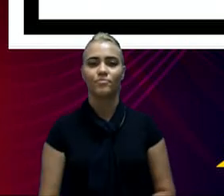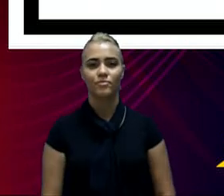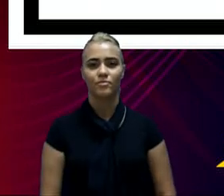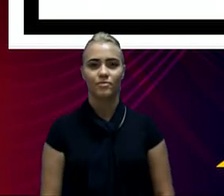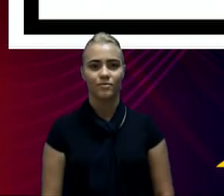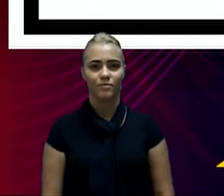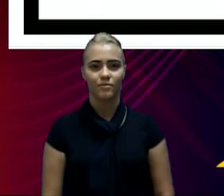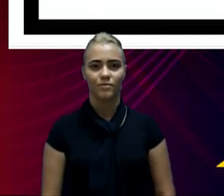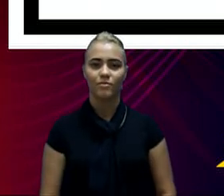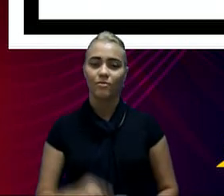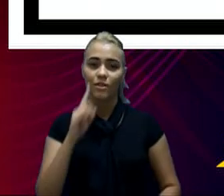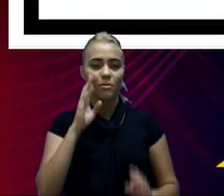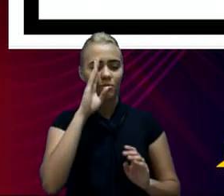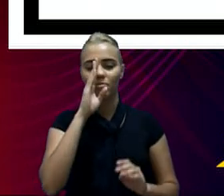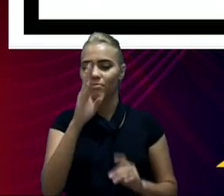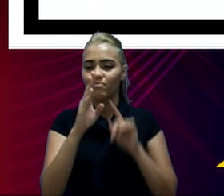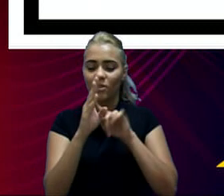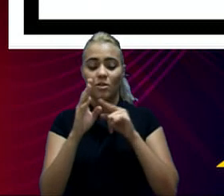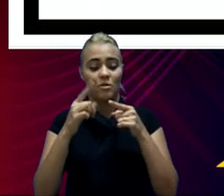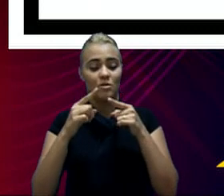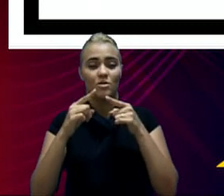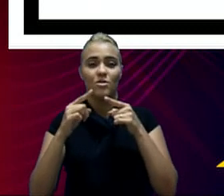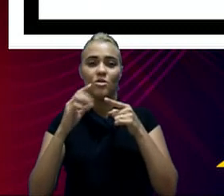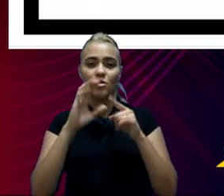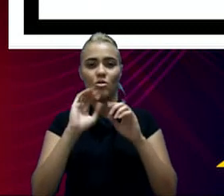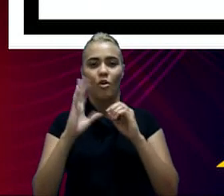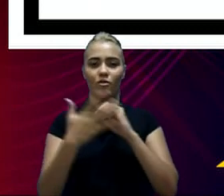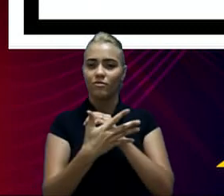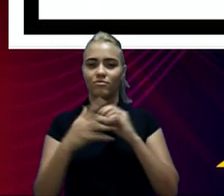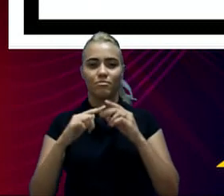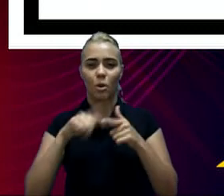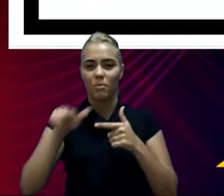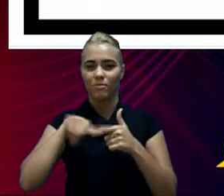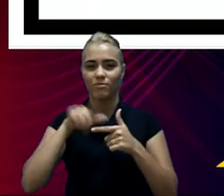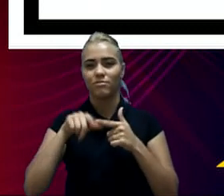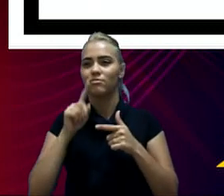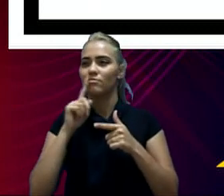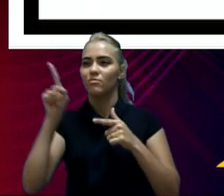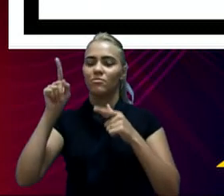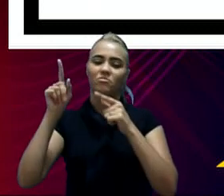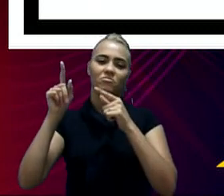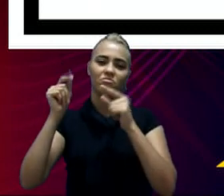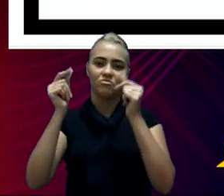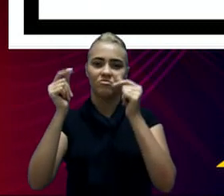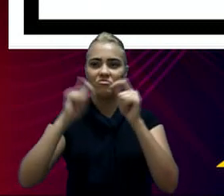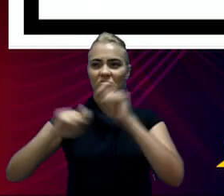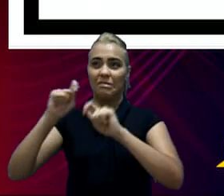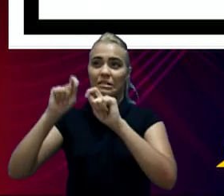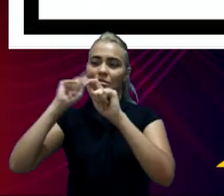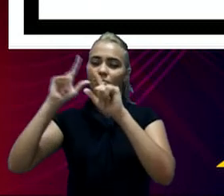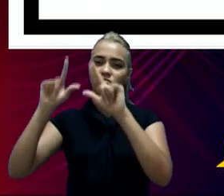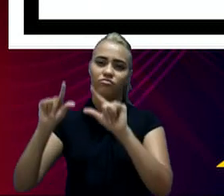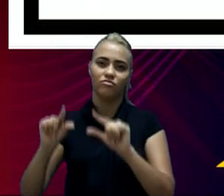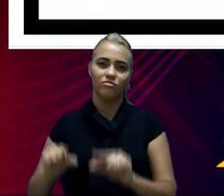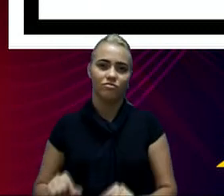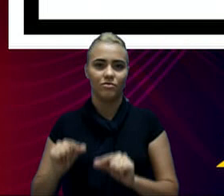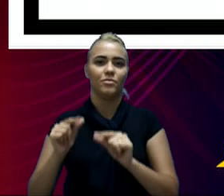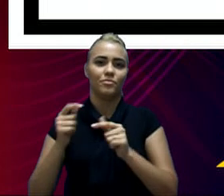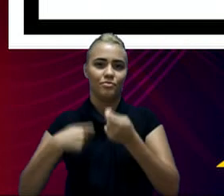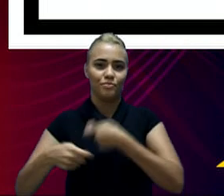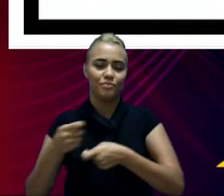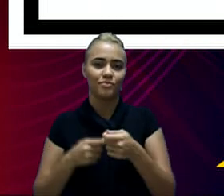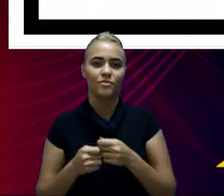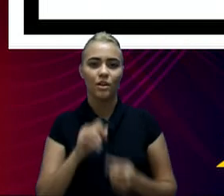atribuídas à crise econômica e ao COVID-19. O IPVA, esse sim, teve um